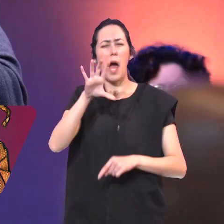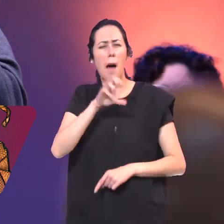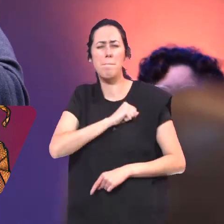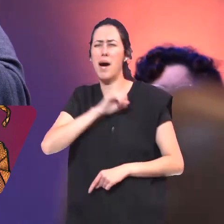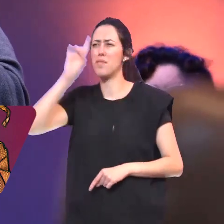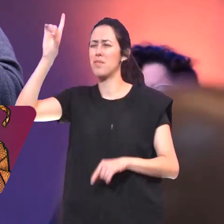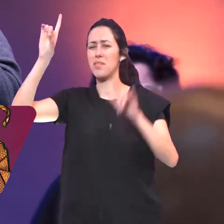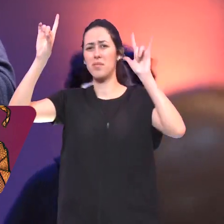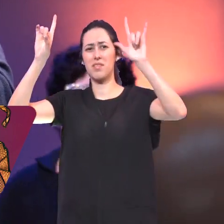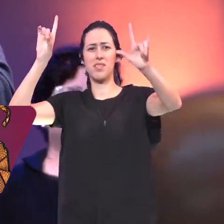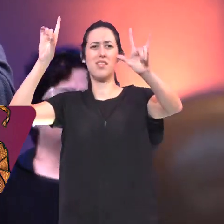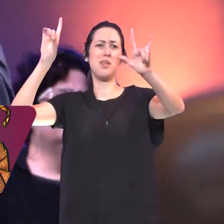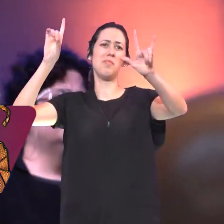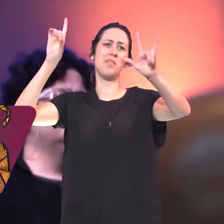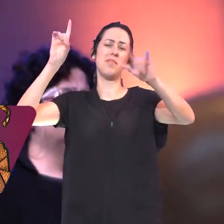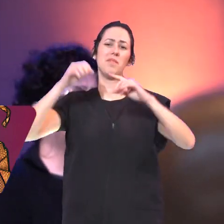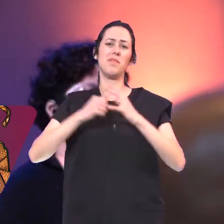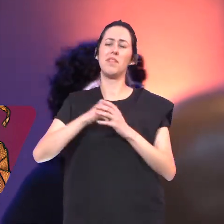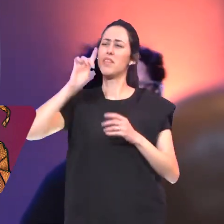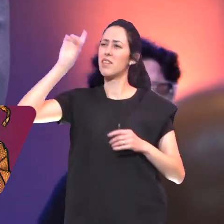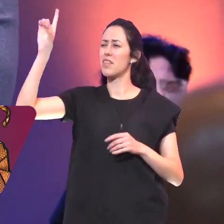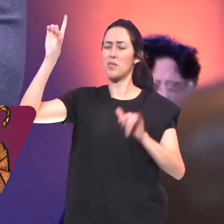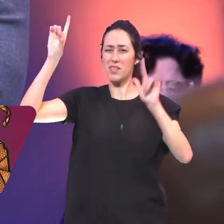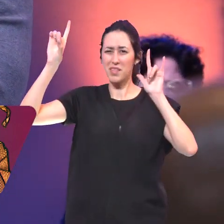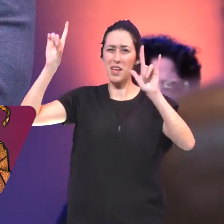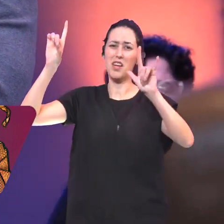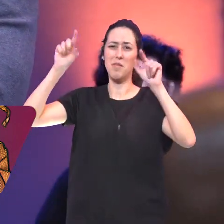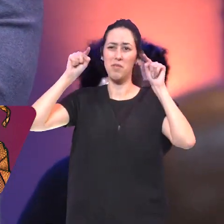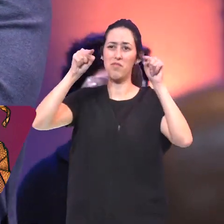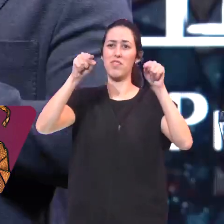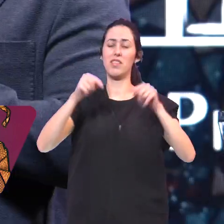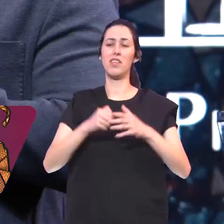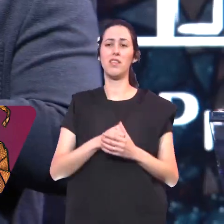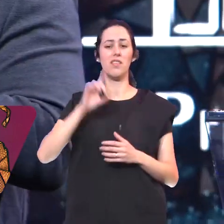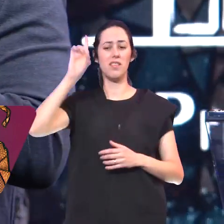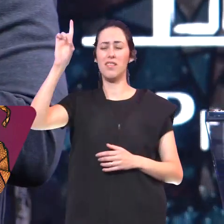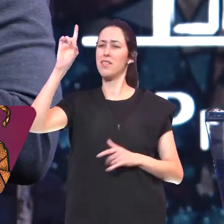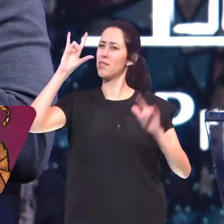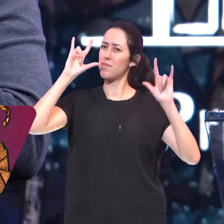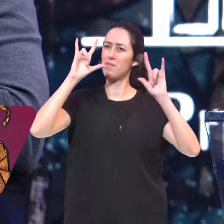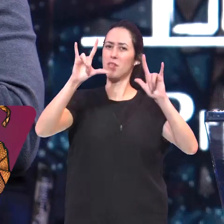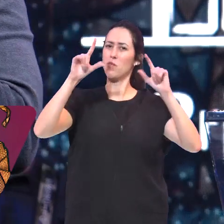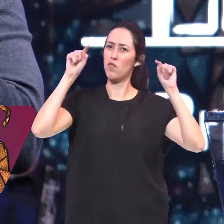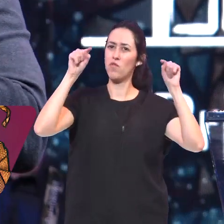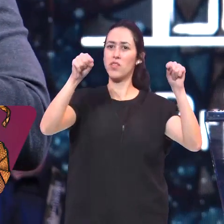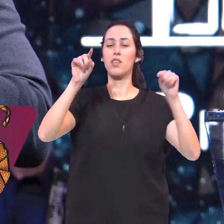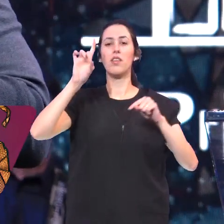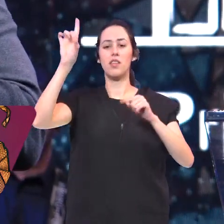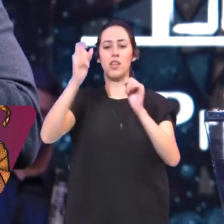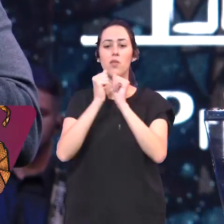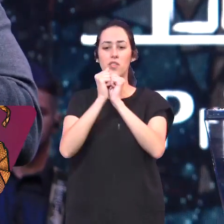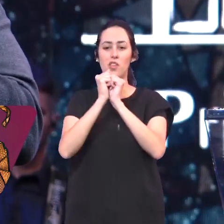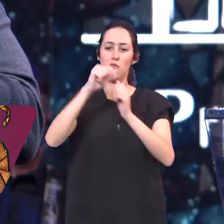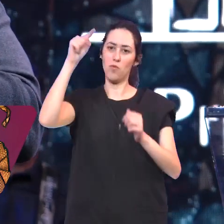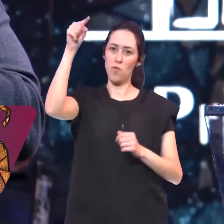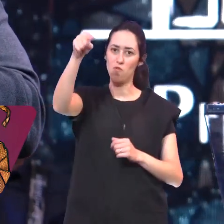Ele te ama Ele te ama Ele te ama Ele está com você